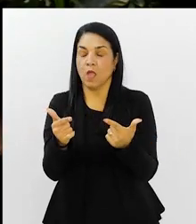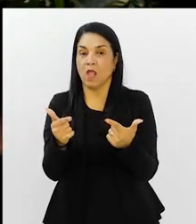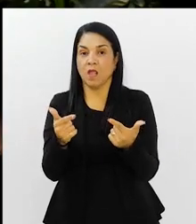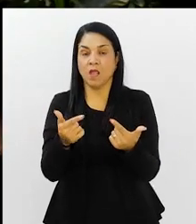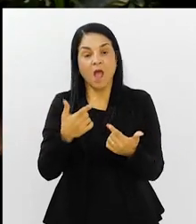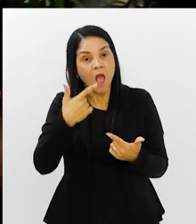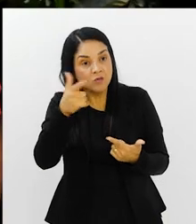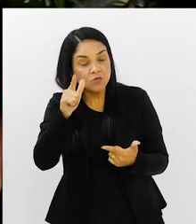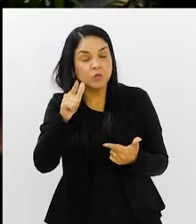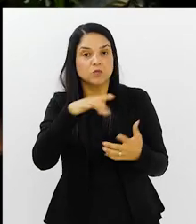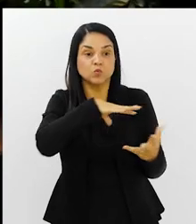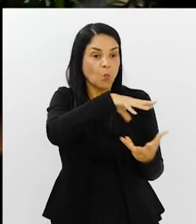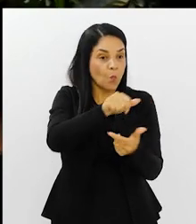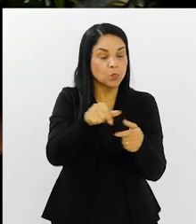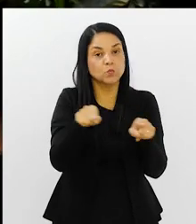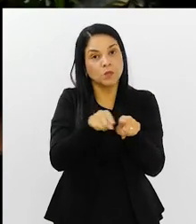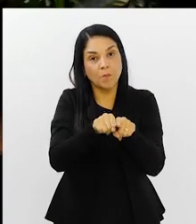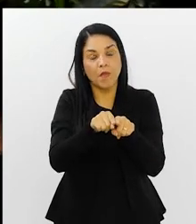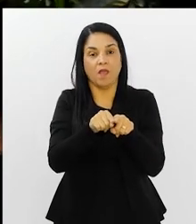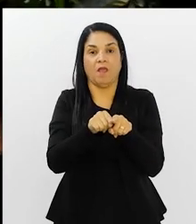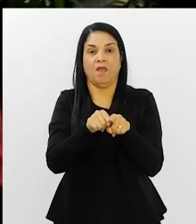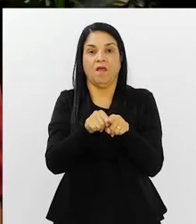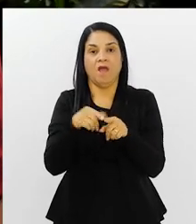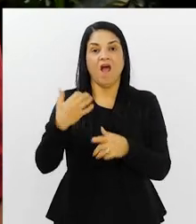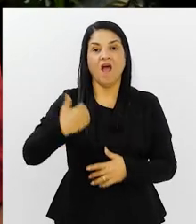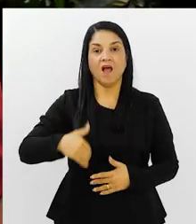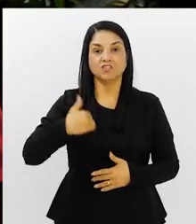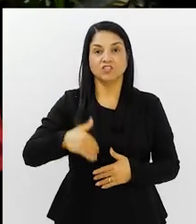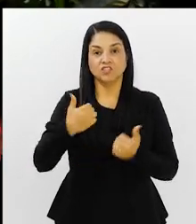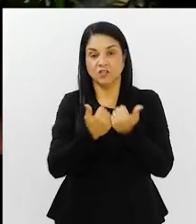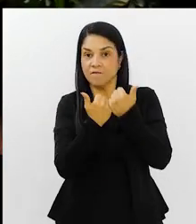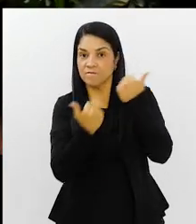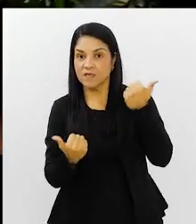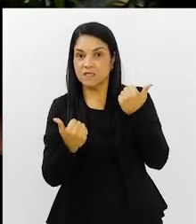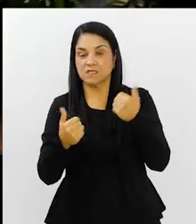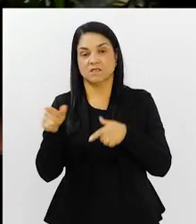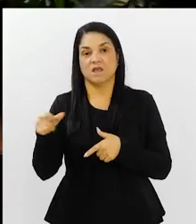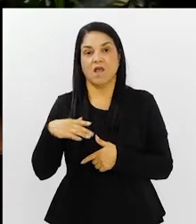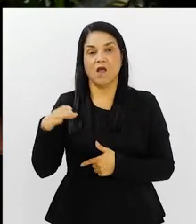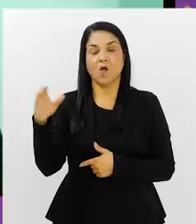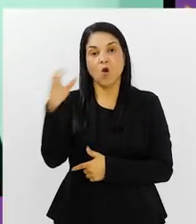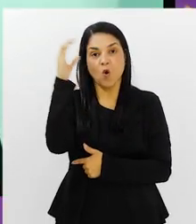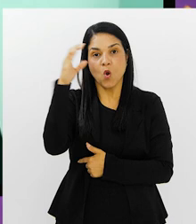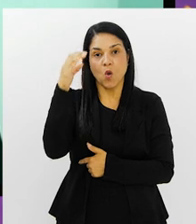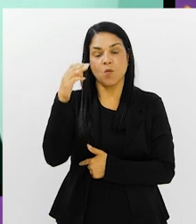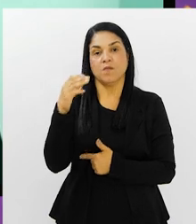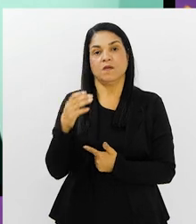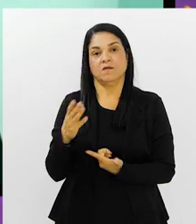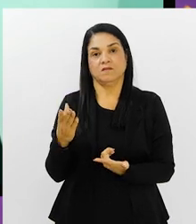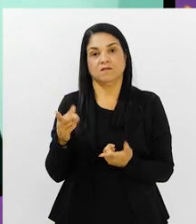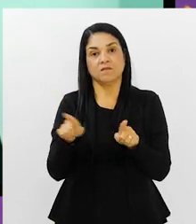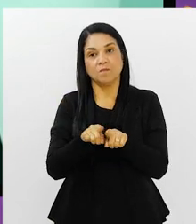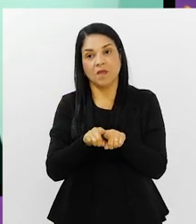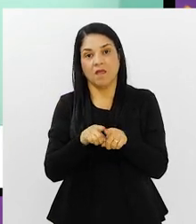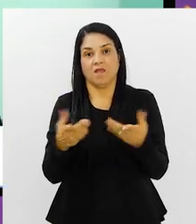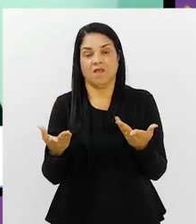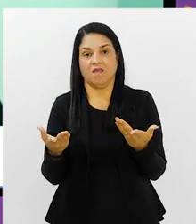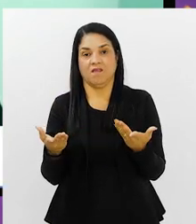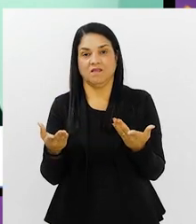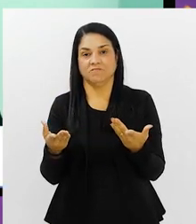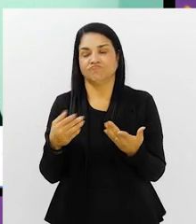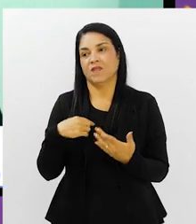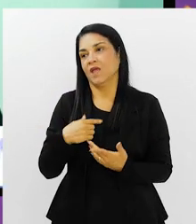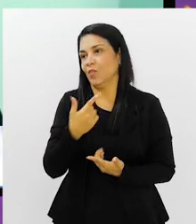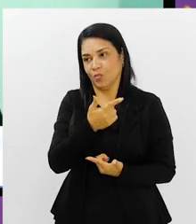também. A Argentina é a líder, a Colômbia é vice-líder, Wagner. Desculpa, não tem, Rui. Isso aí realmente não tem.